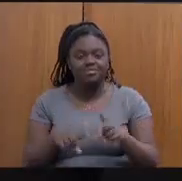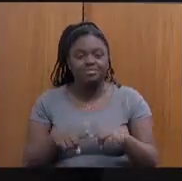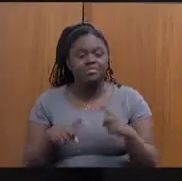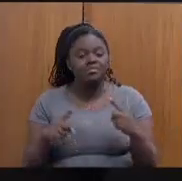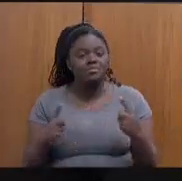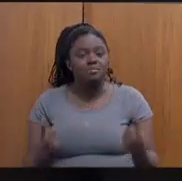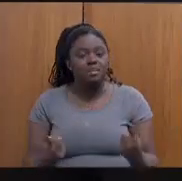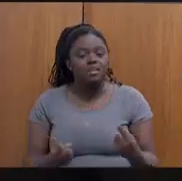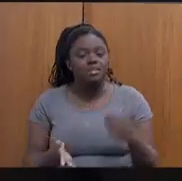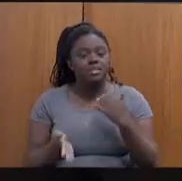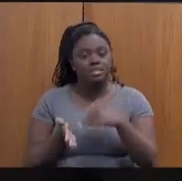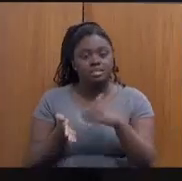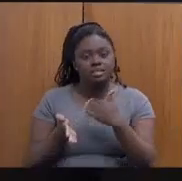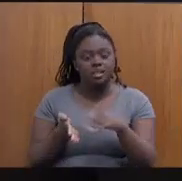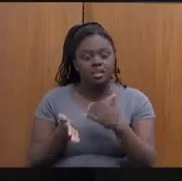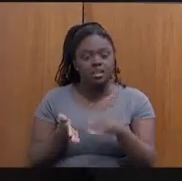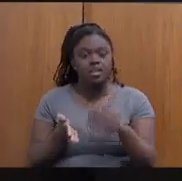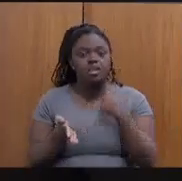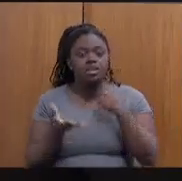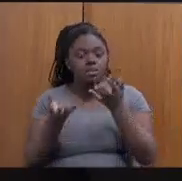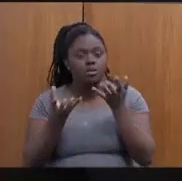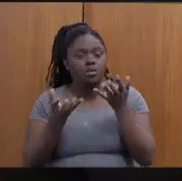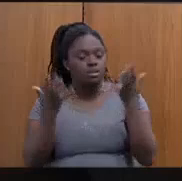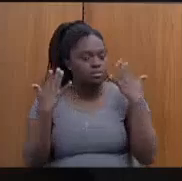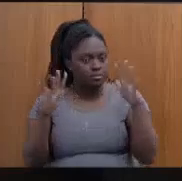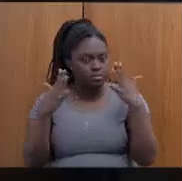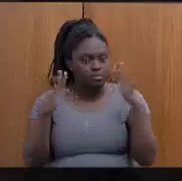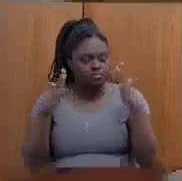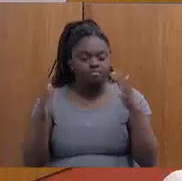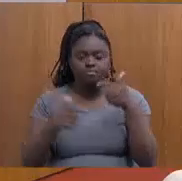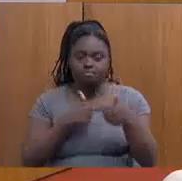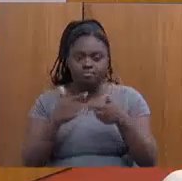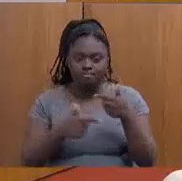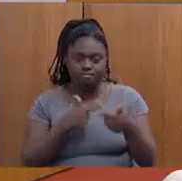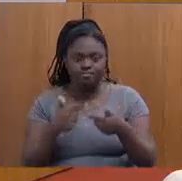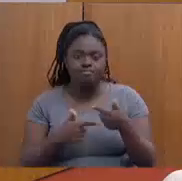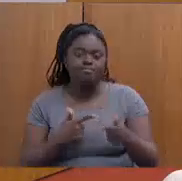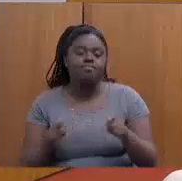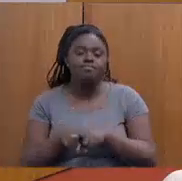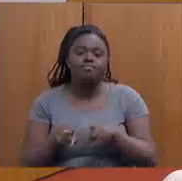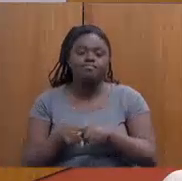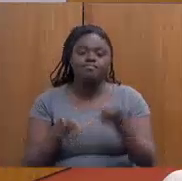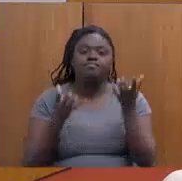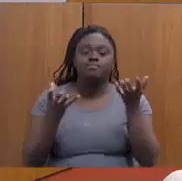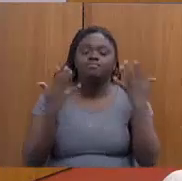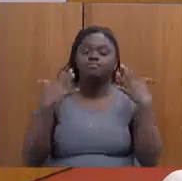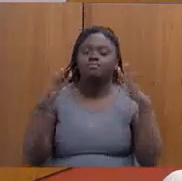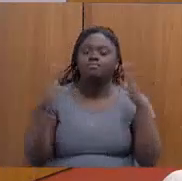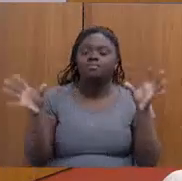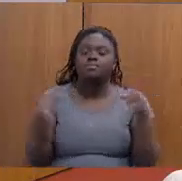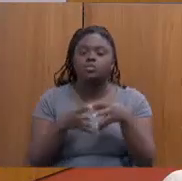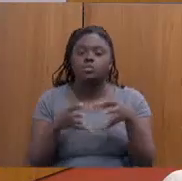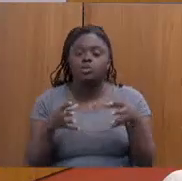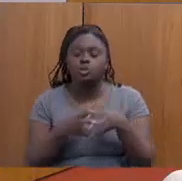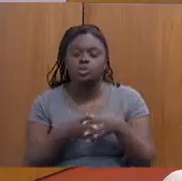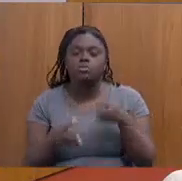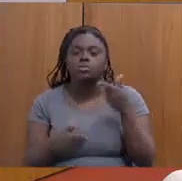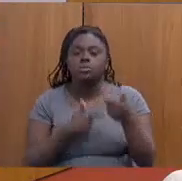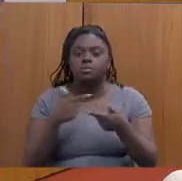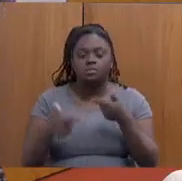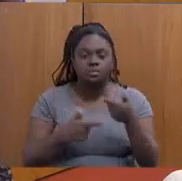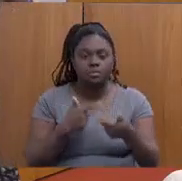Mas, secretária, eu quero parabenizá-la pelo trabalho, quero parabenizar a sua equipe pelo trabalho.